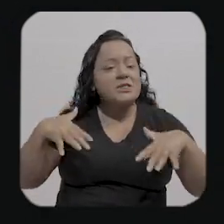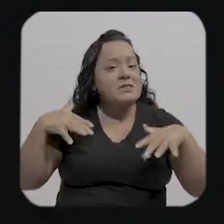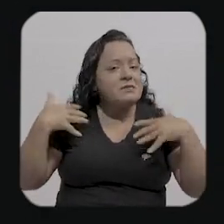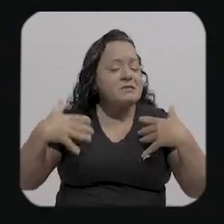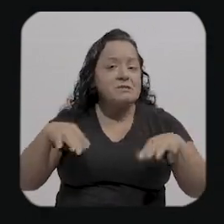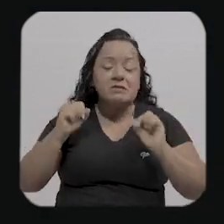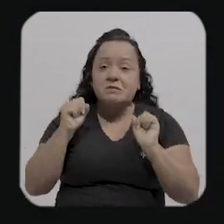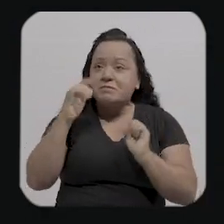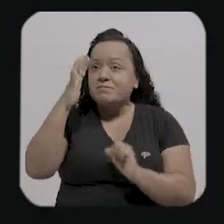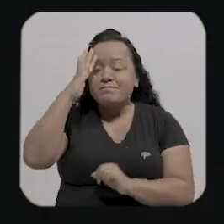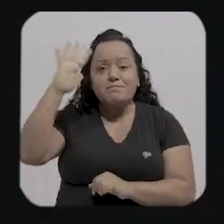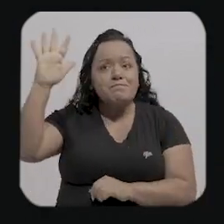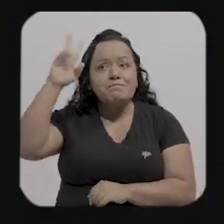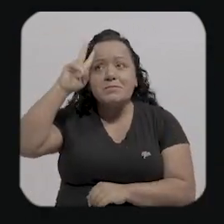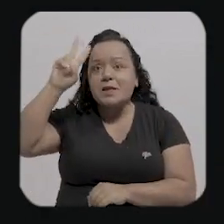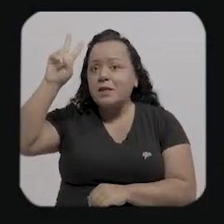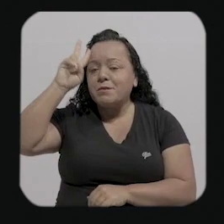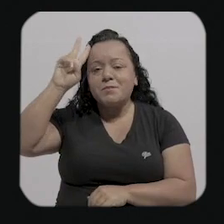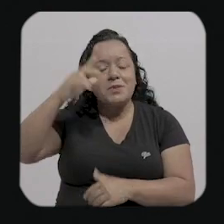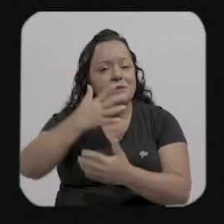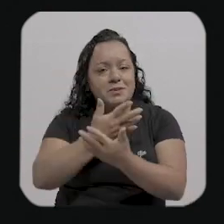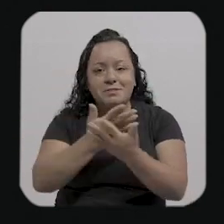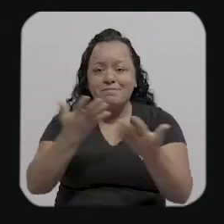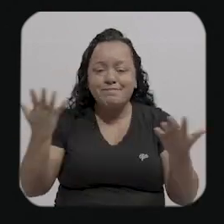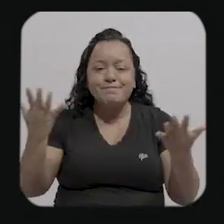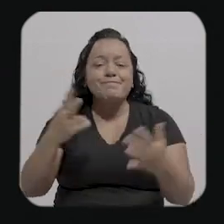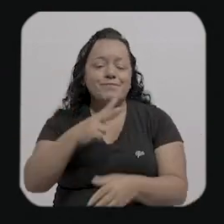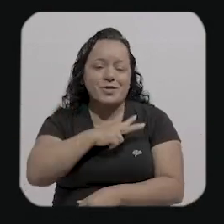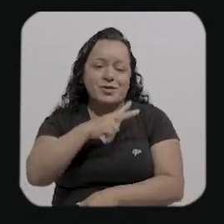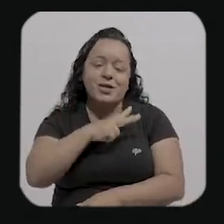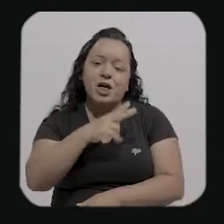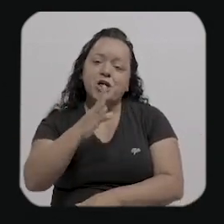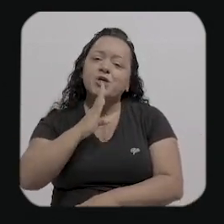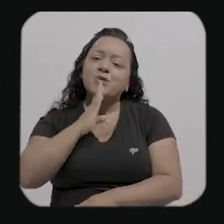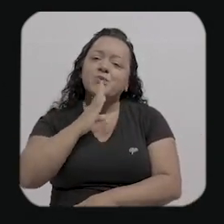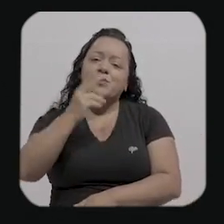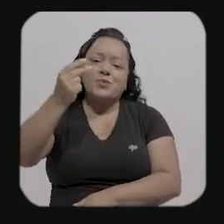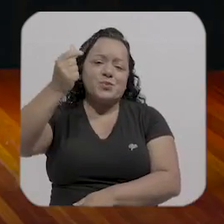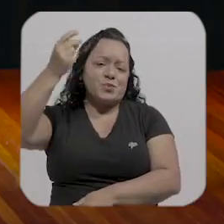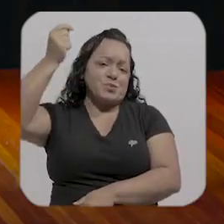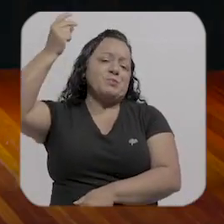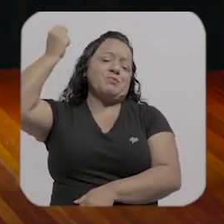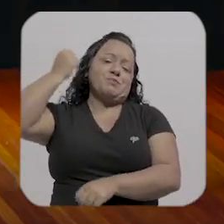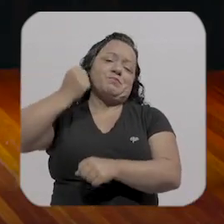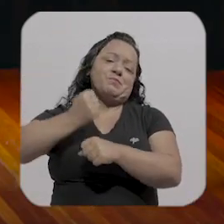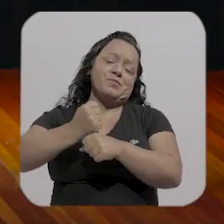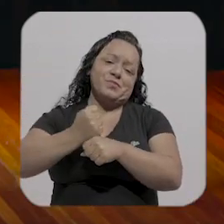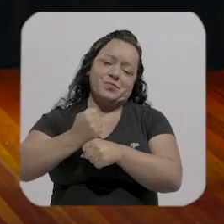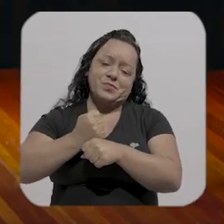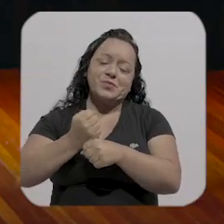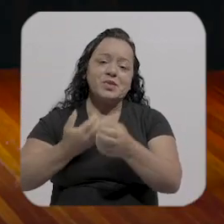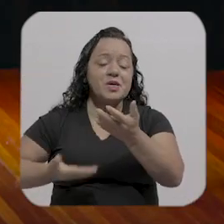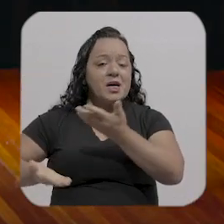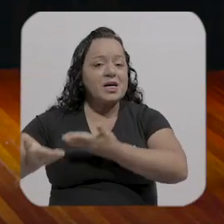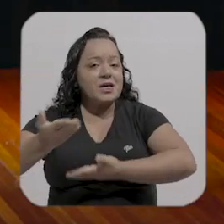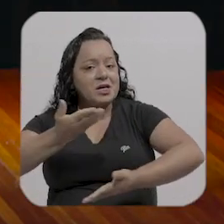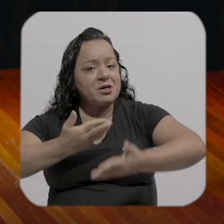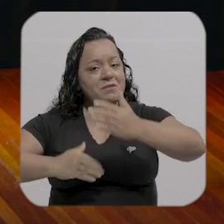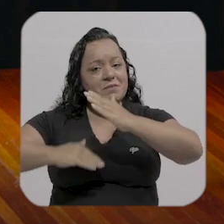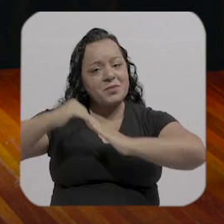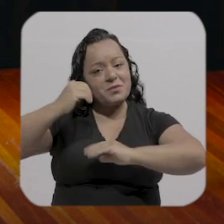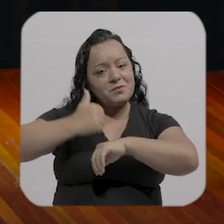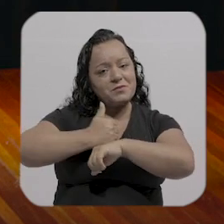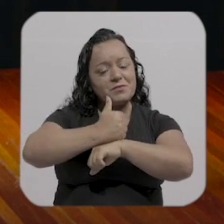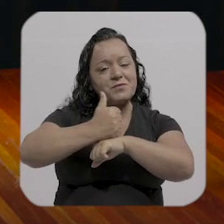muito... Passa um filme na cabeça, né? Eu, particularmente, conheço você há muitos anos. A gente, além de ter uma relação profissional, a gente é amigo.